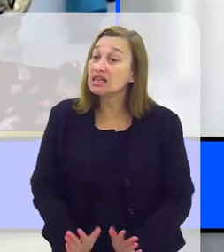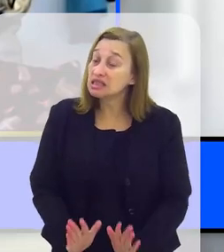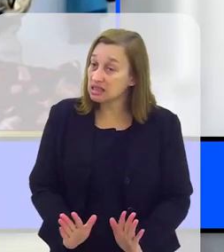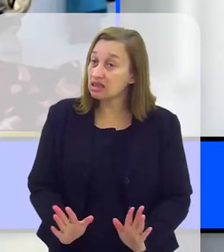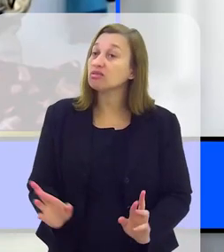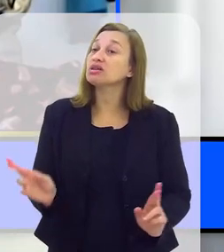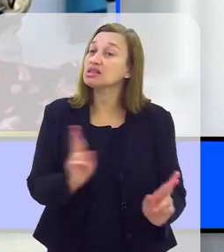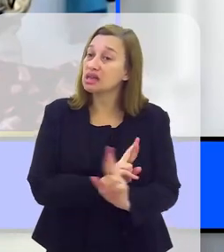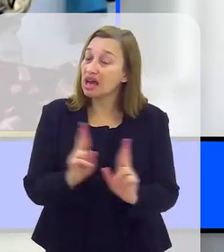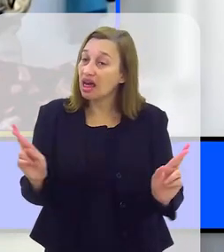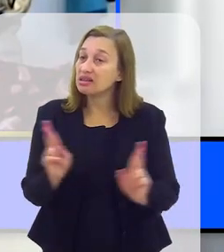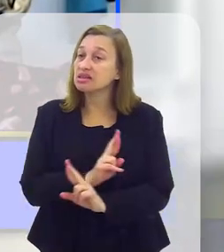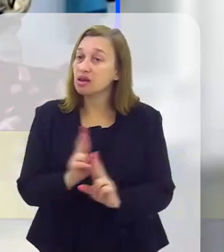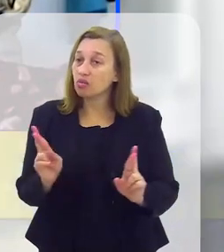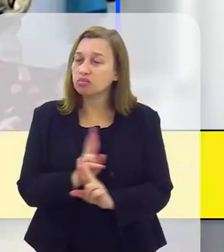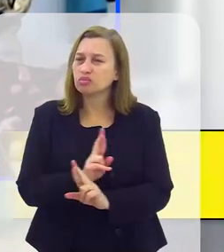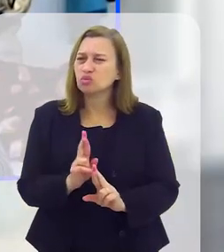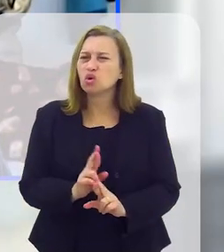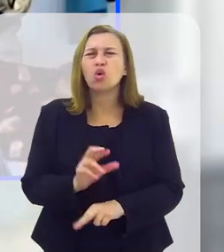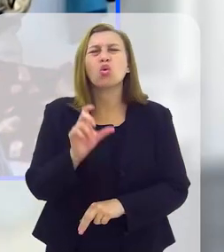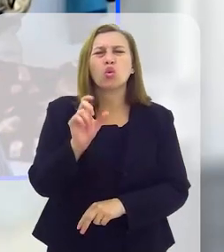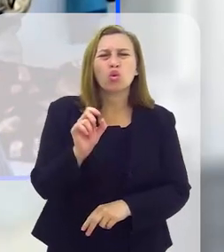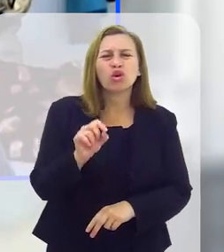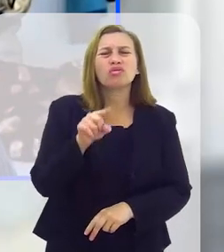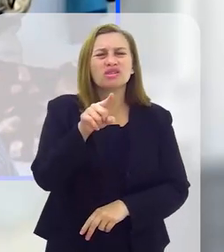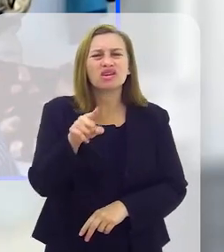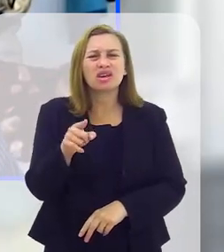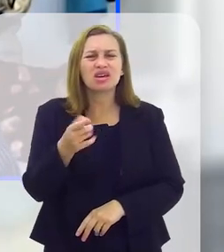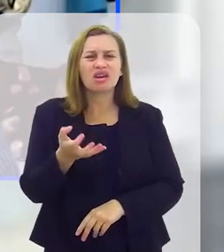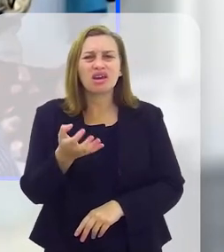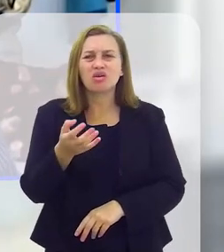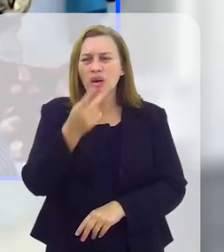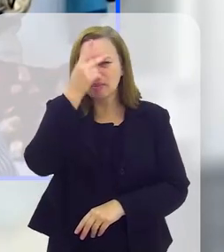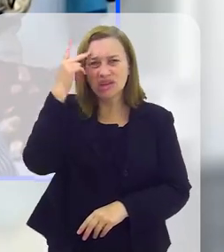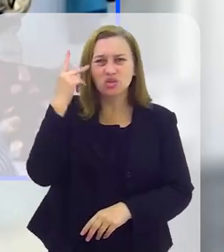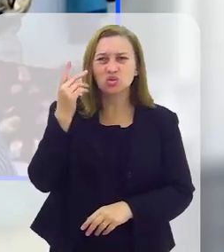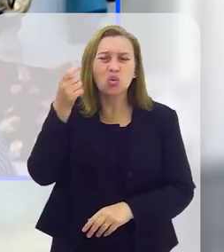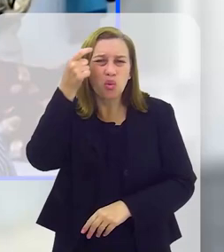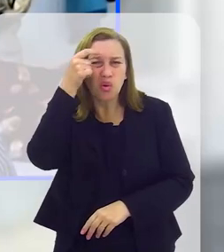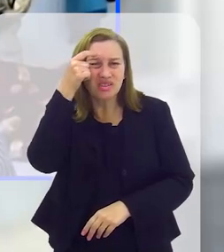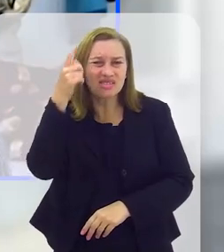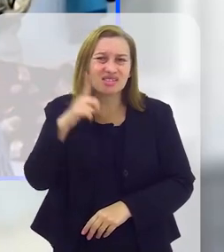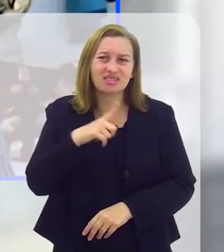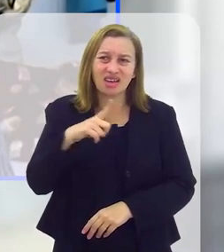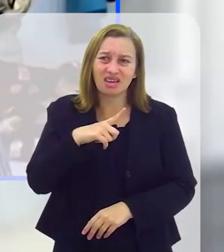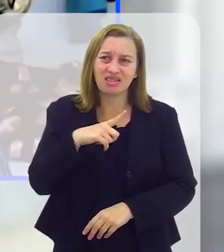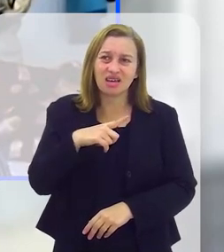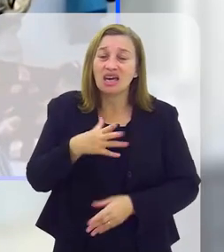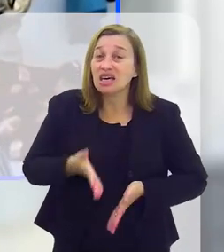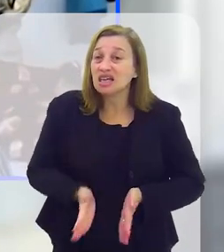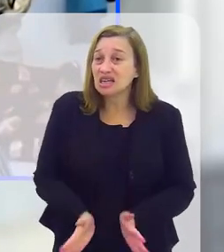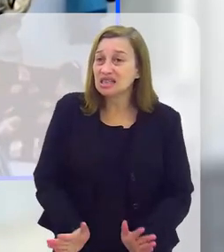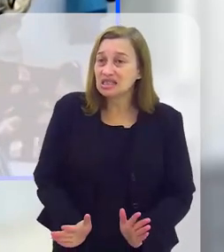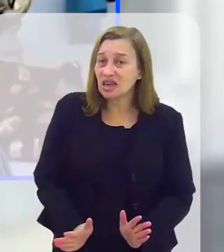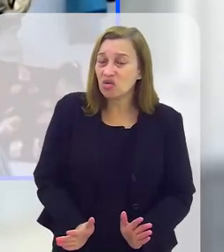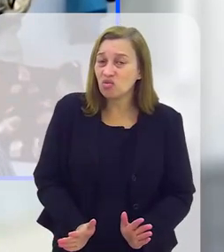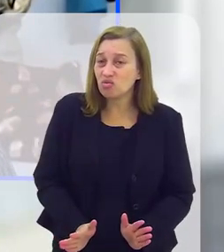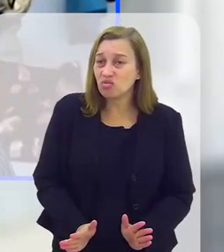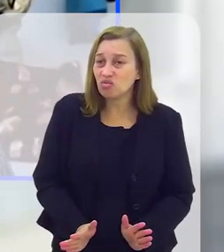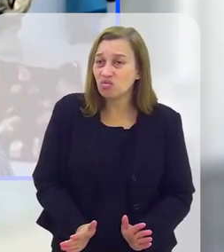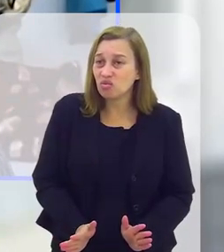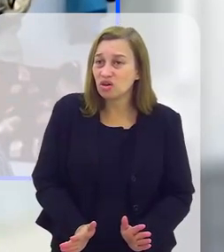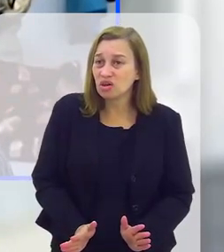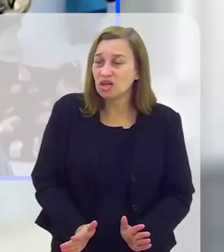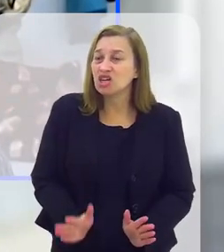preferencial desta seu do mãe, desta mulher. O que você quer é de uma pessoa que tem essa consciência, que